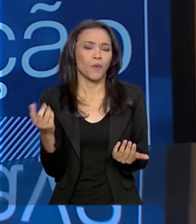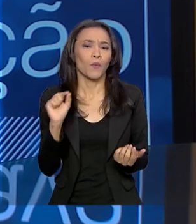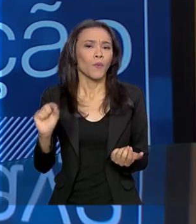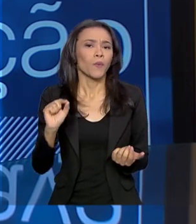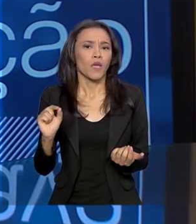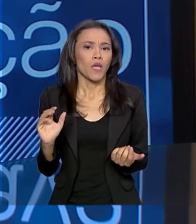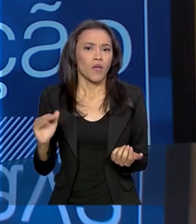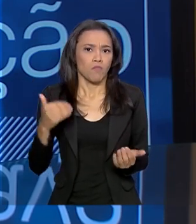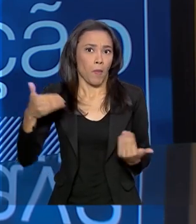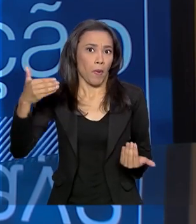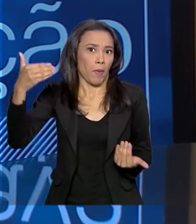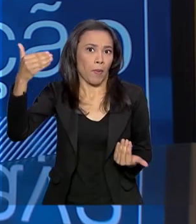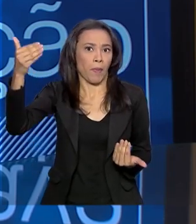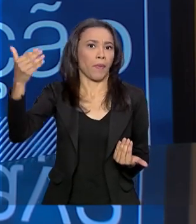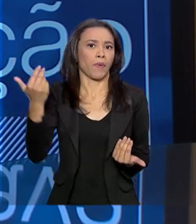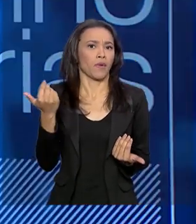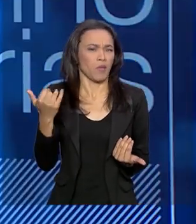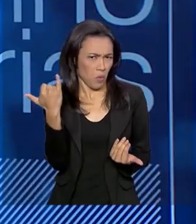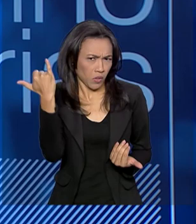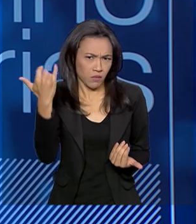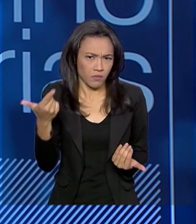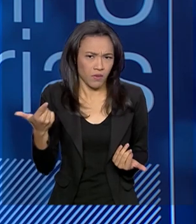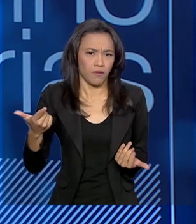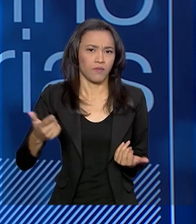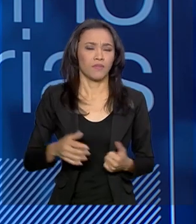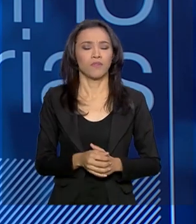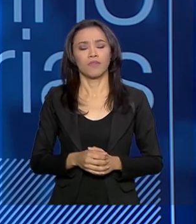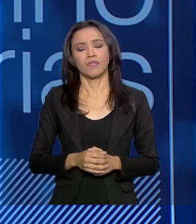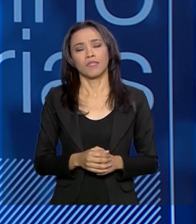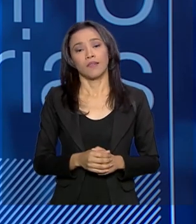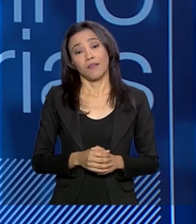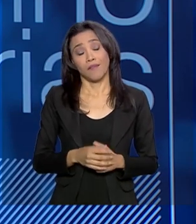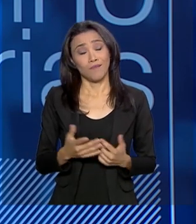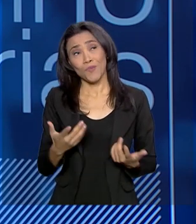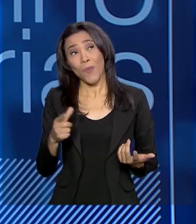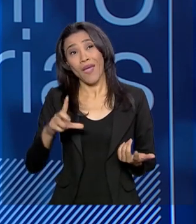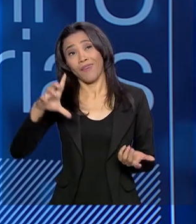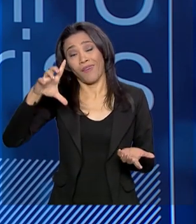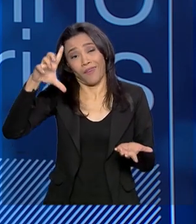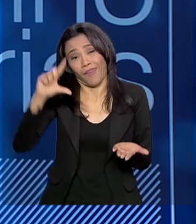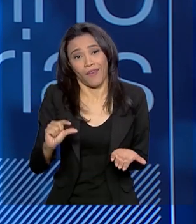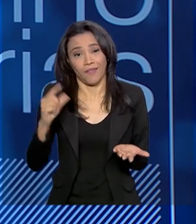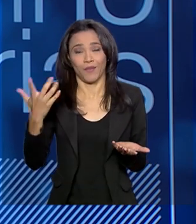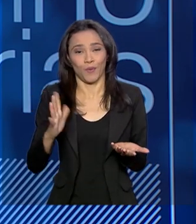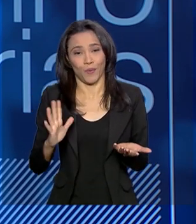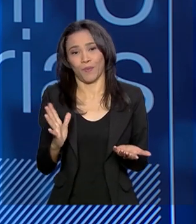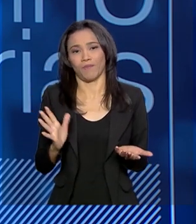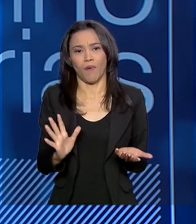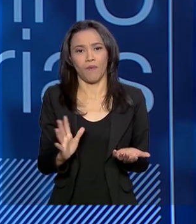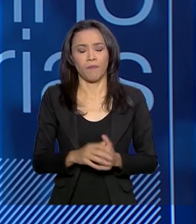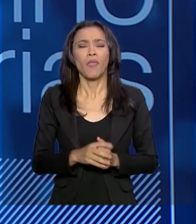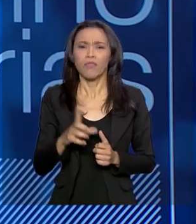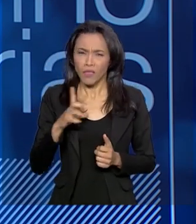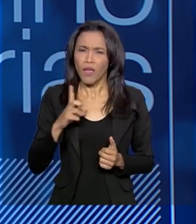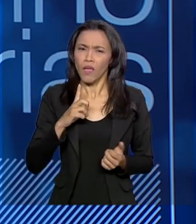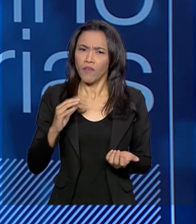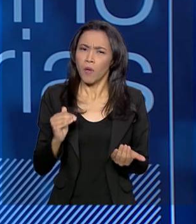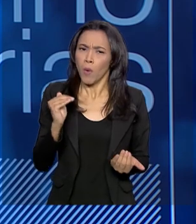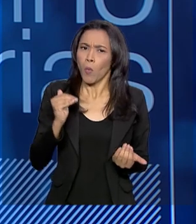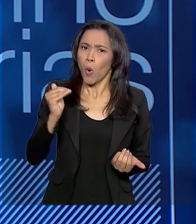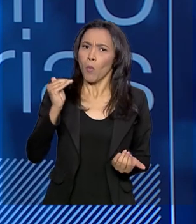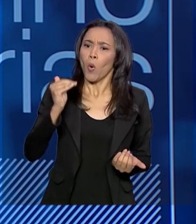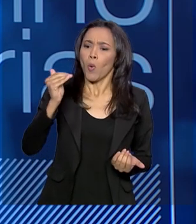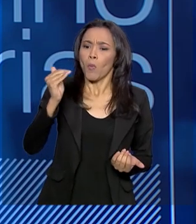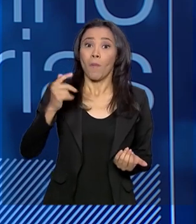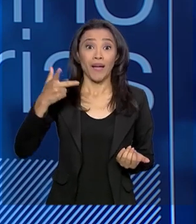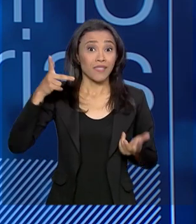crescimento ou de importância? É, assim, não pode dizer que caiu o impacto científico. Ele teve um crescimento, mas não